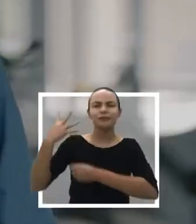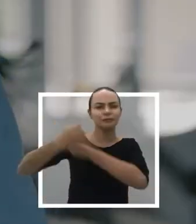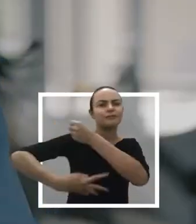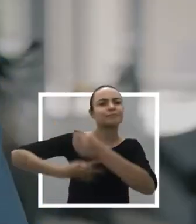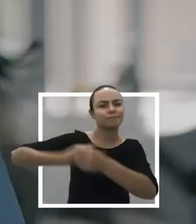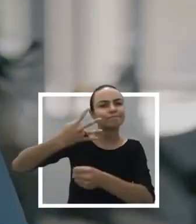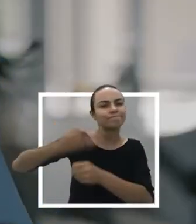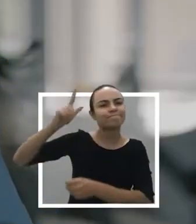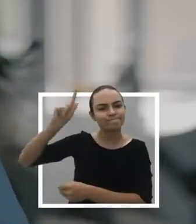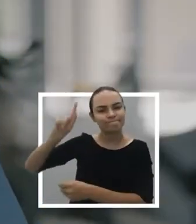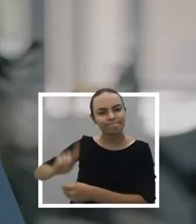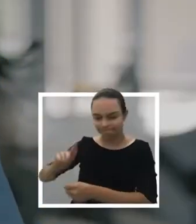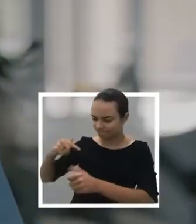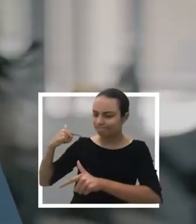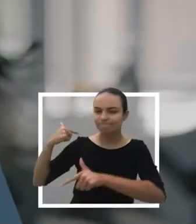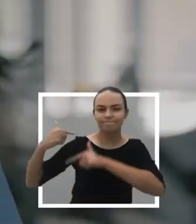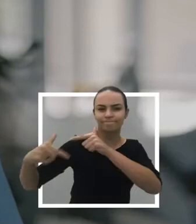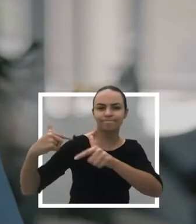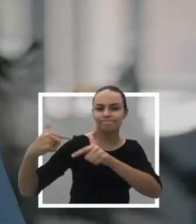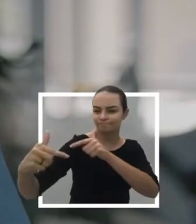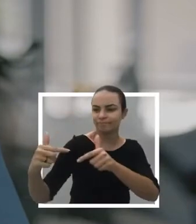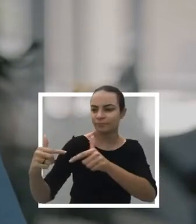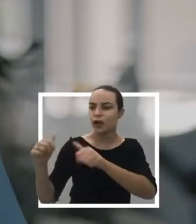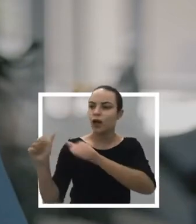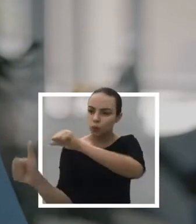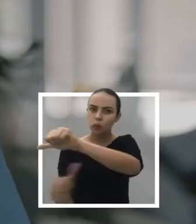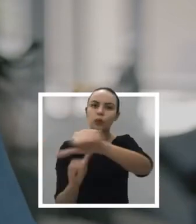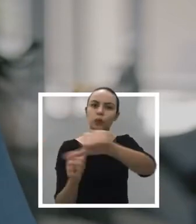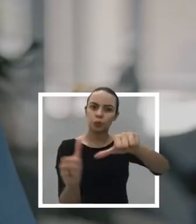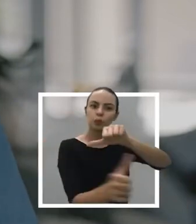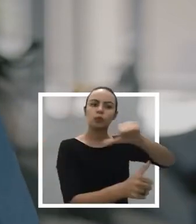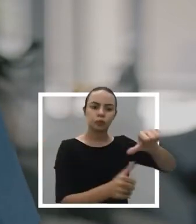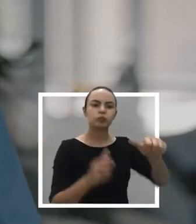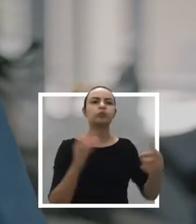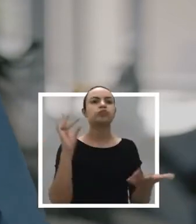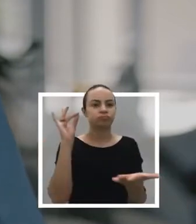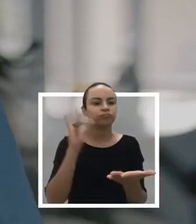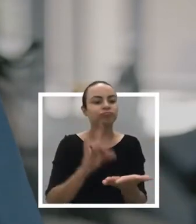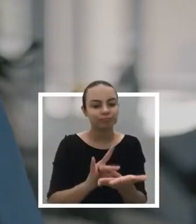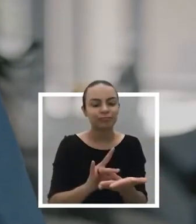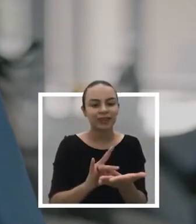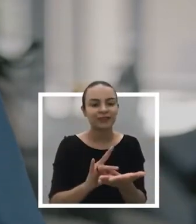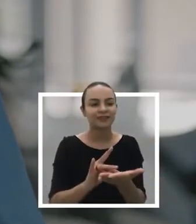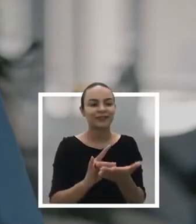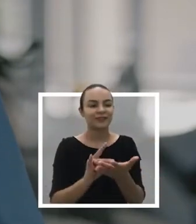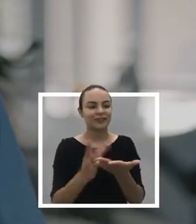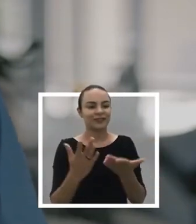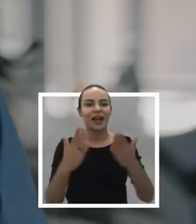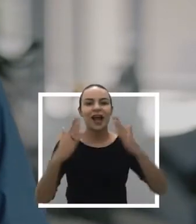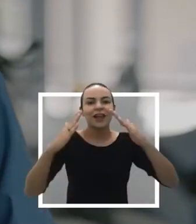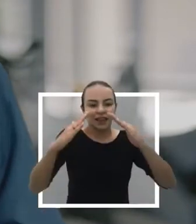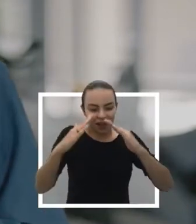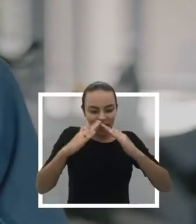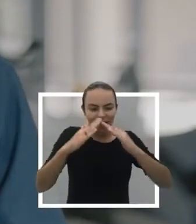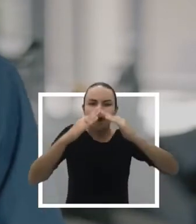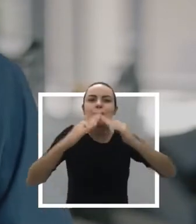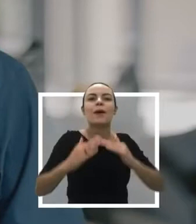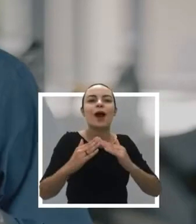Meus amigos, minhas amigas, nesses quatro anos de gestão, é isso que estamos fazendo,